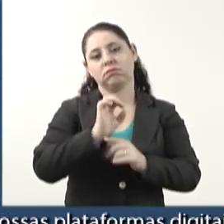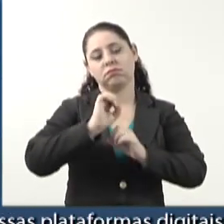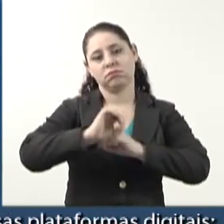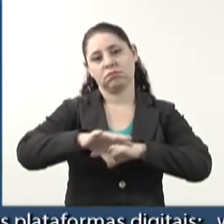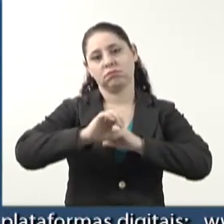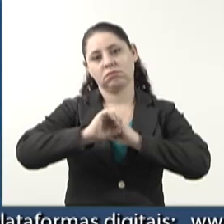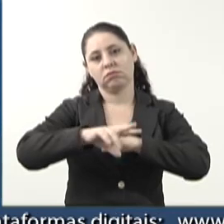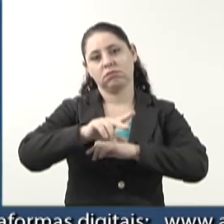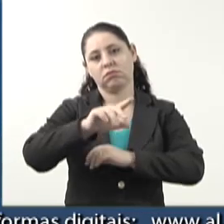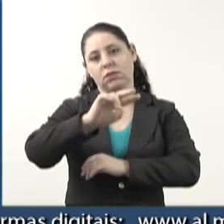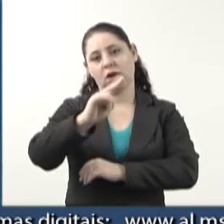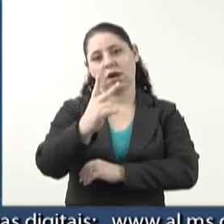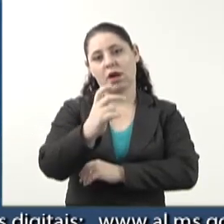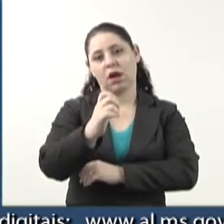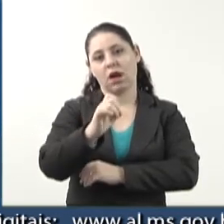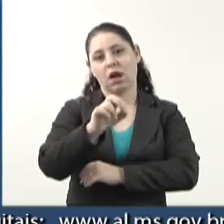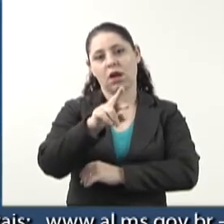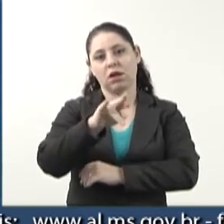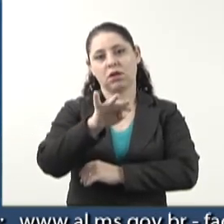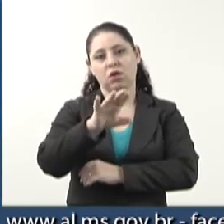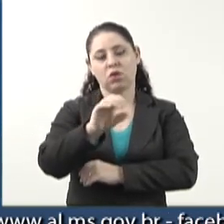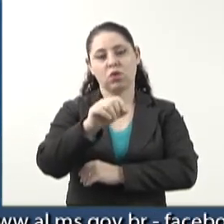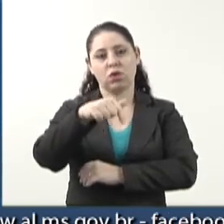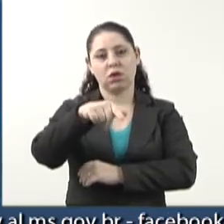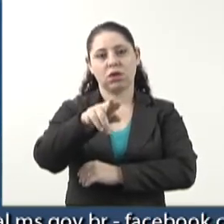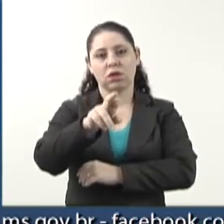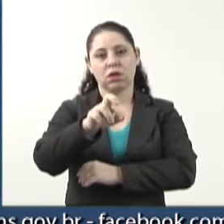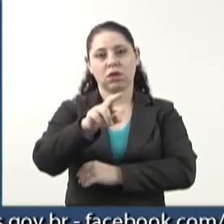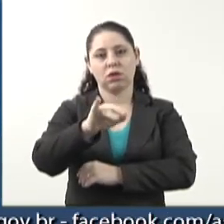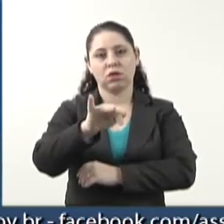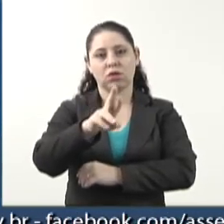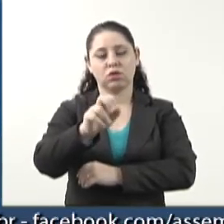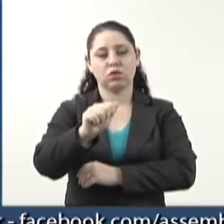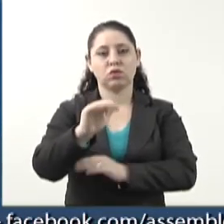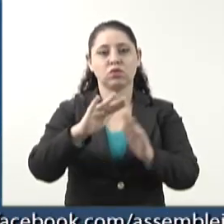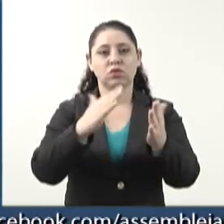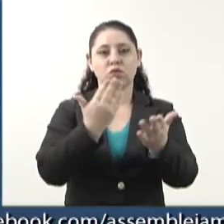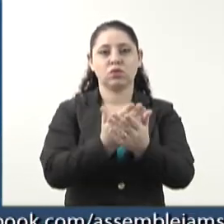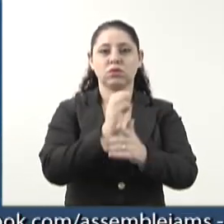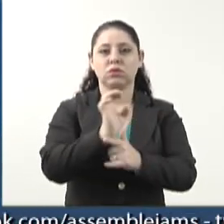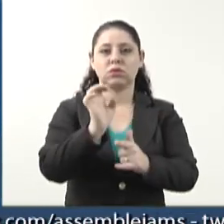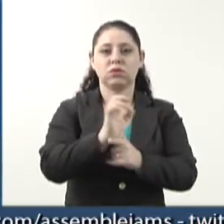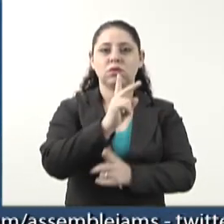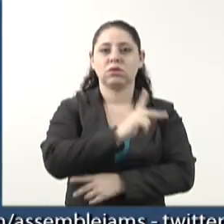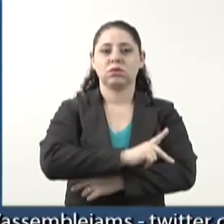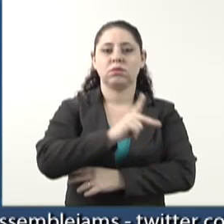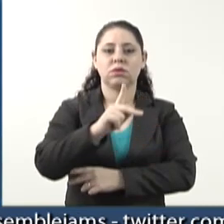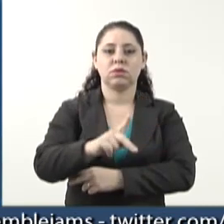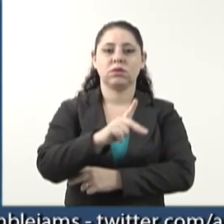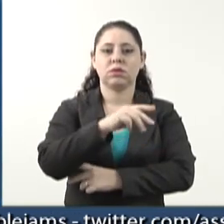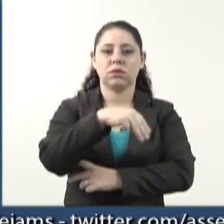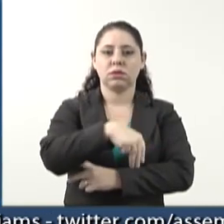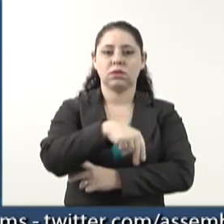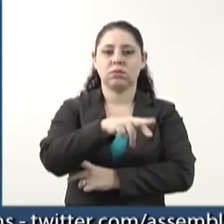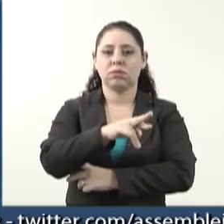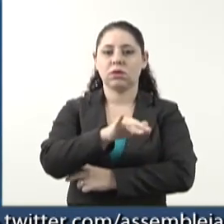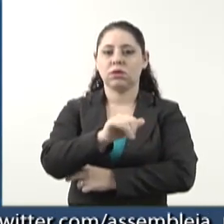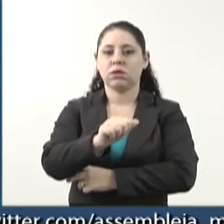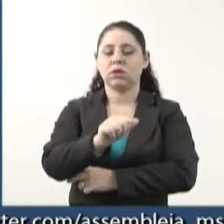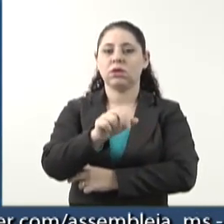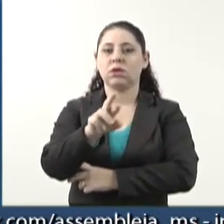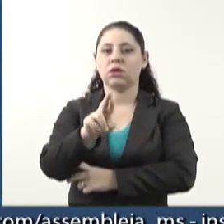Queiroz Daer, que é justamente a escola estadual professora Maria